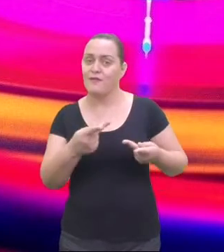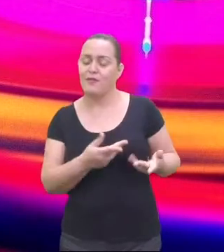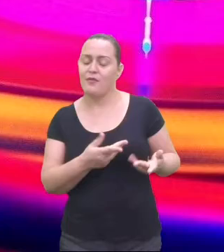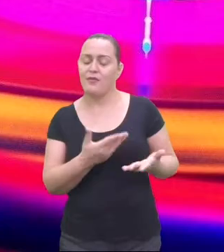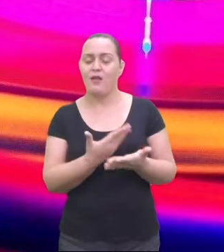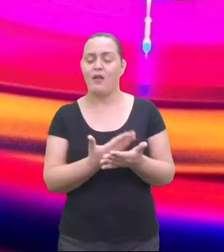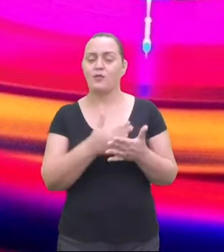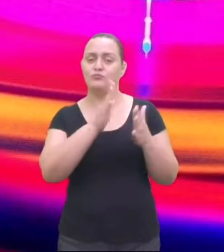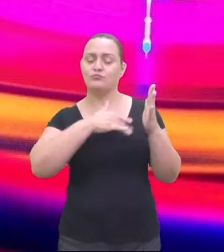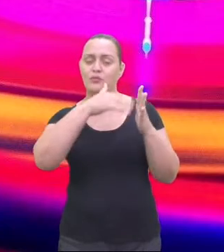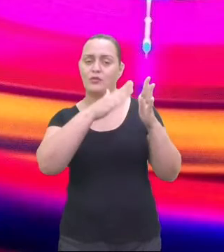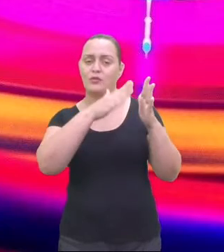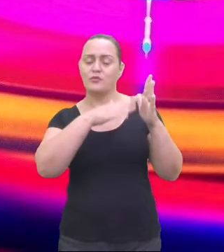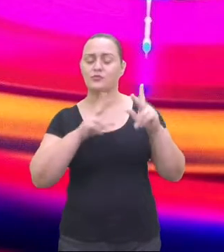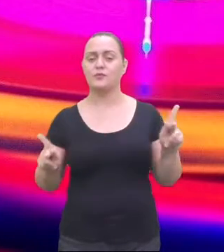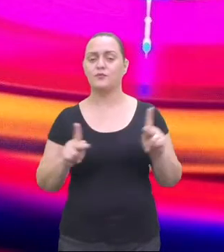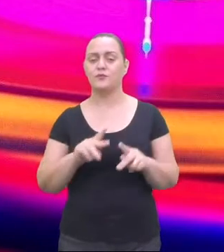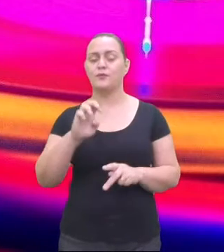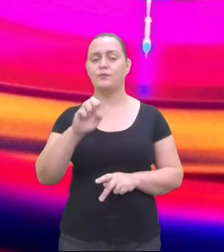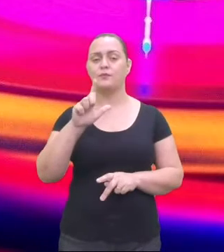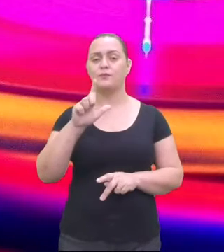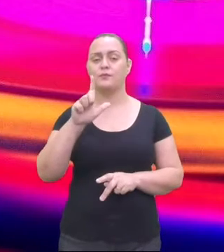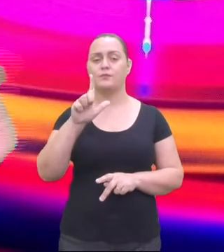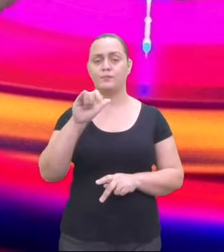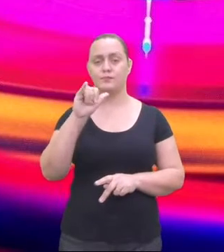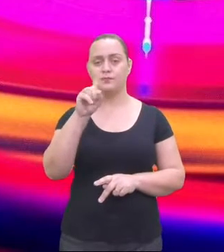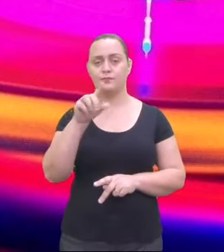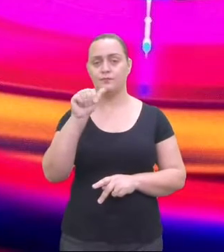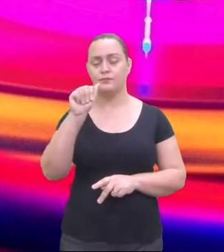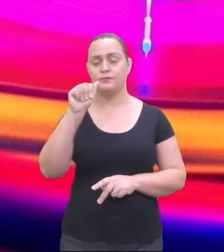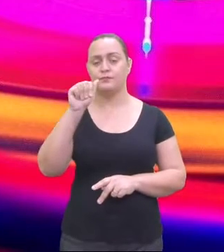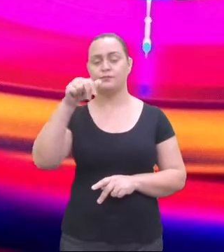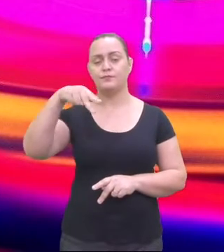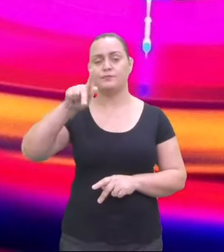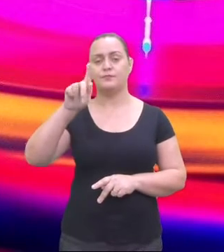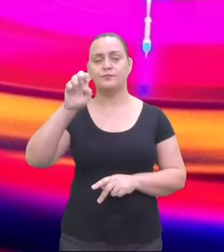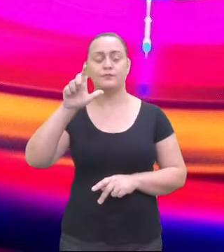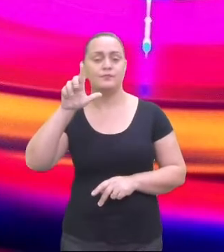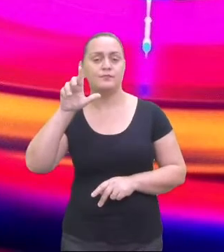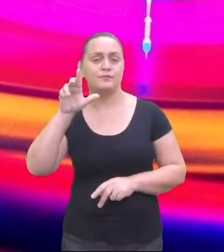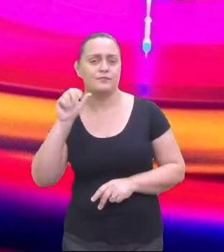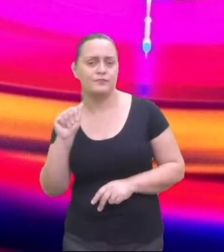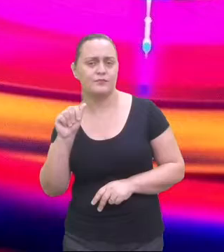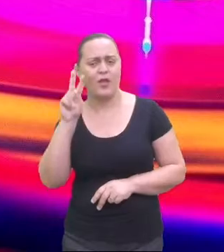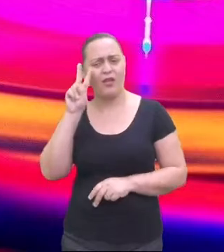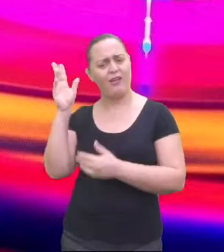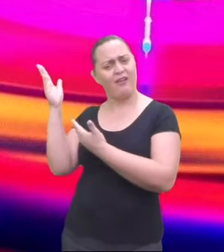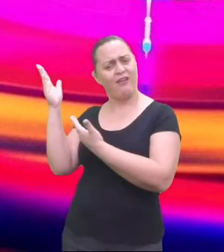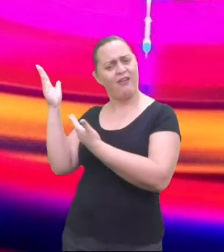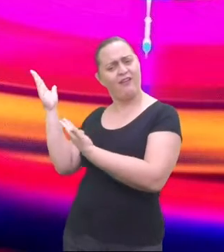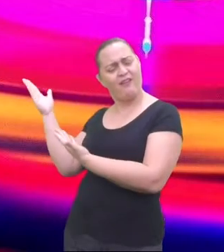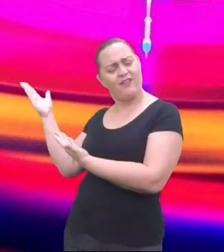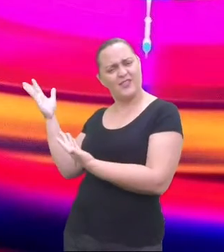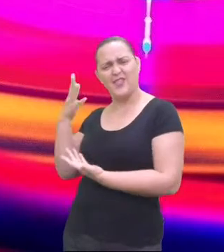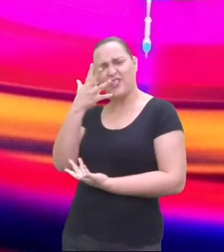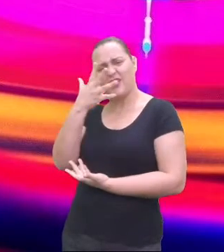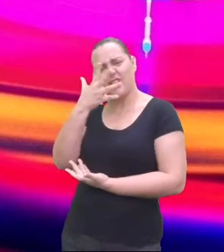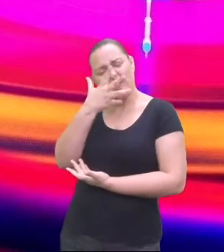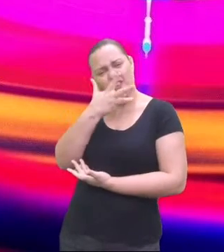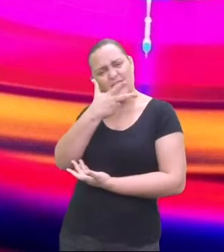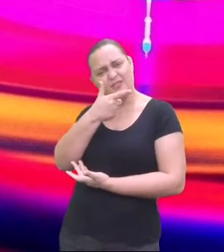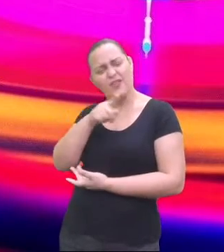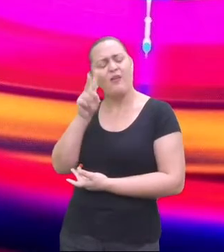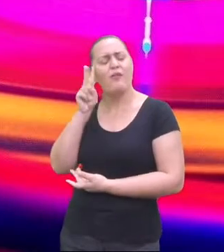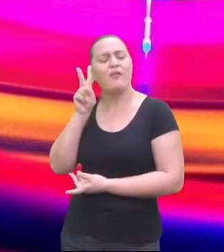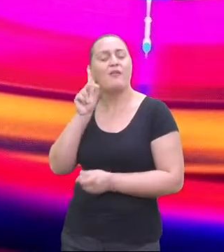professora Elisângela Martins, vamos estar juntos, juntos aqui ó, com essa imagem maravilhosa, ao fundo. O é essa imagem te remete?